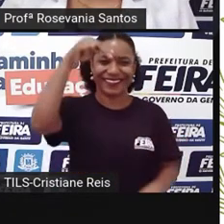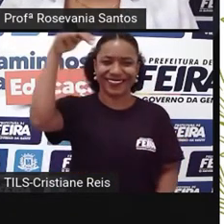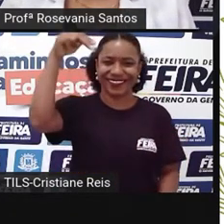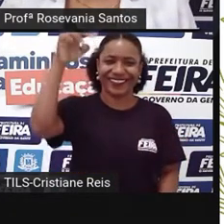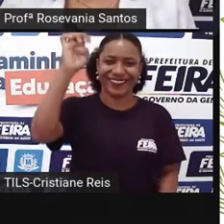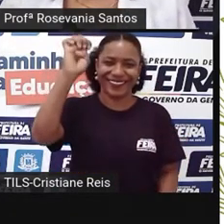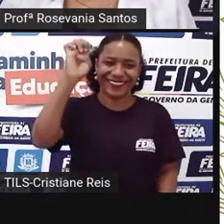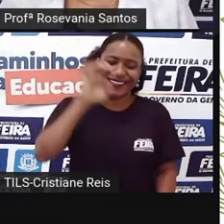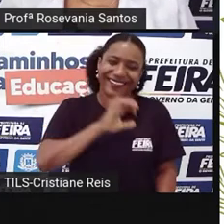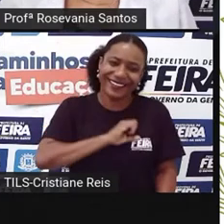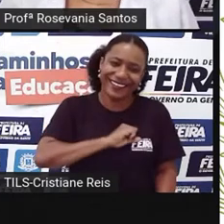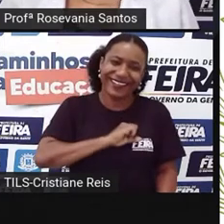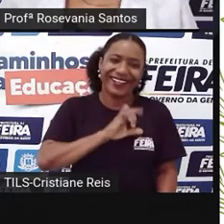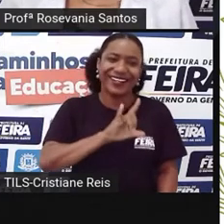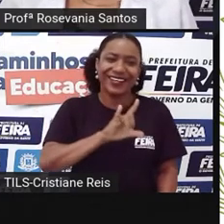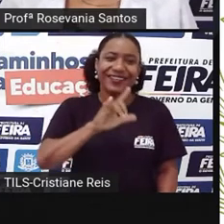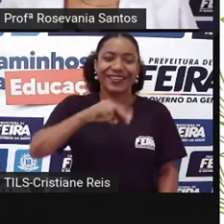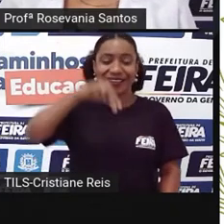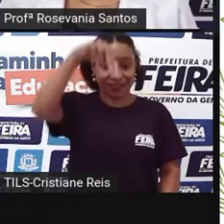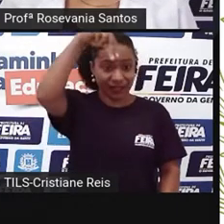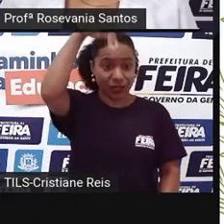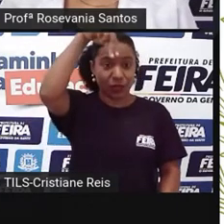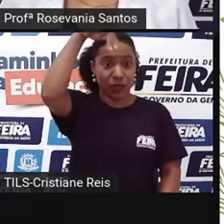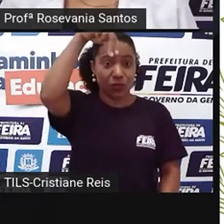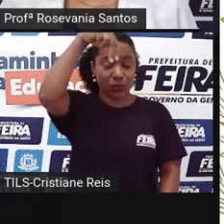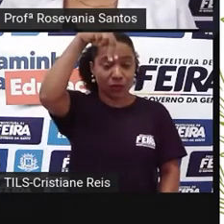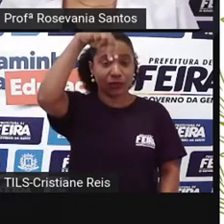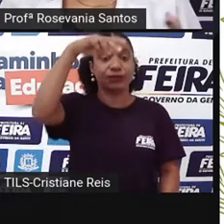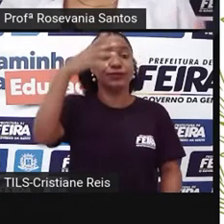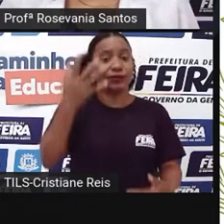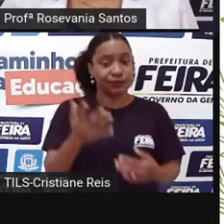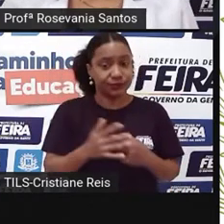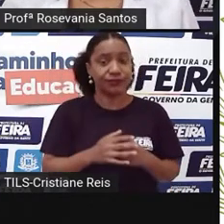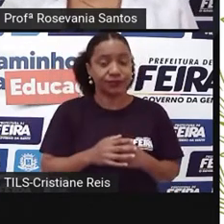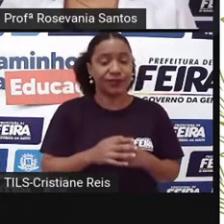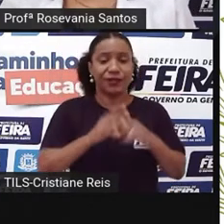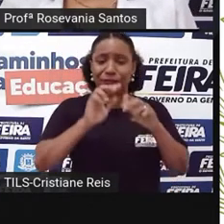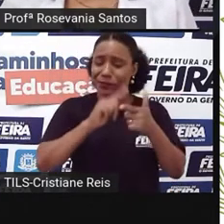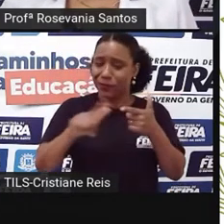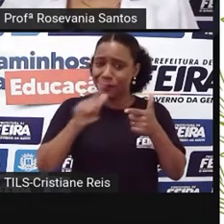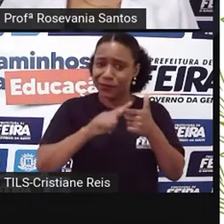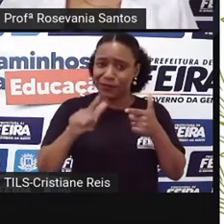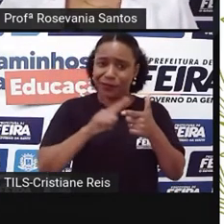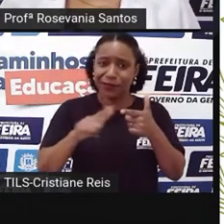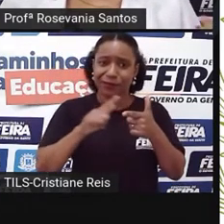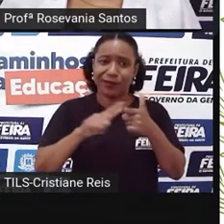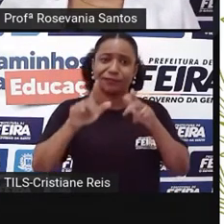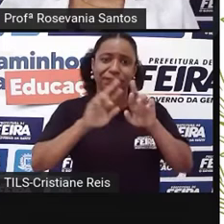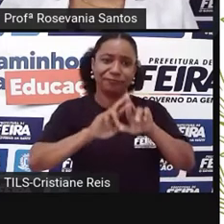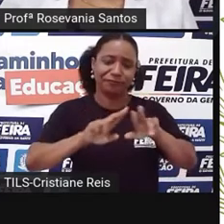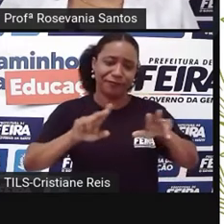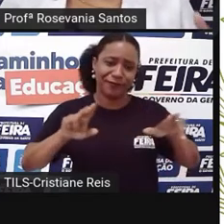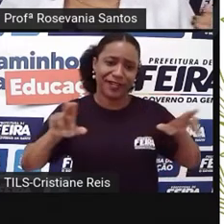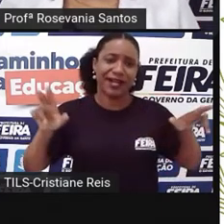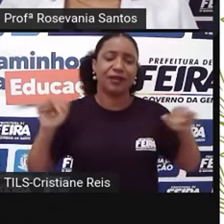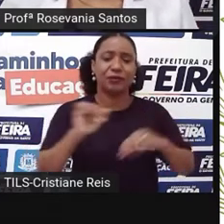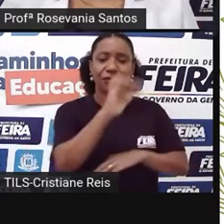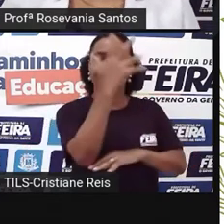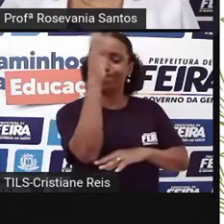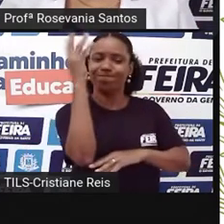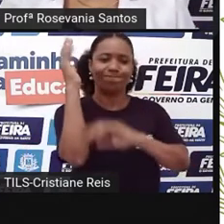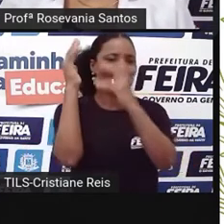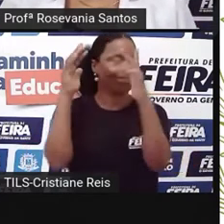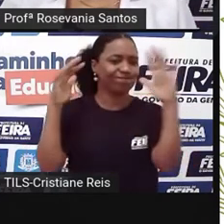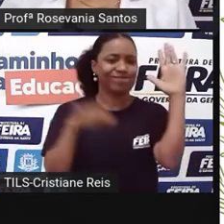regiãozinha querida, né, claro. E que, de qualquer forma, a gente enfrenta uma série de problemas aí, relacionados ao desmatamento, às